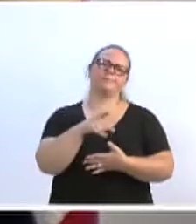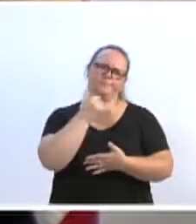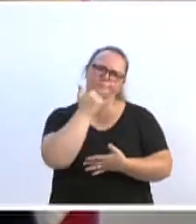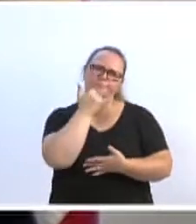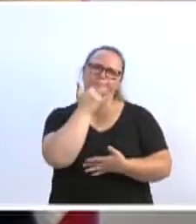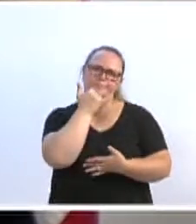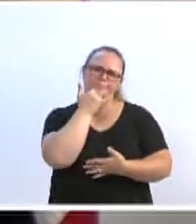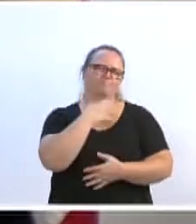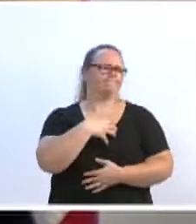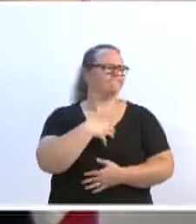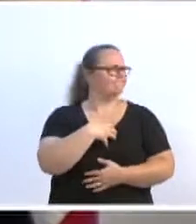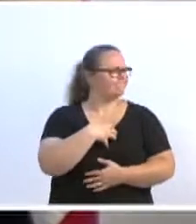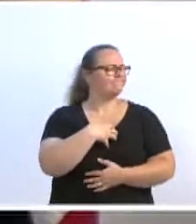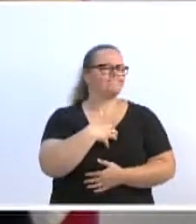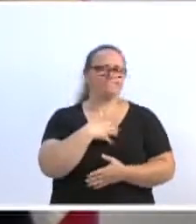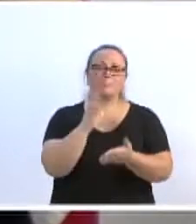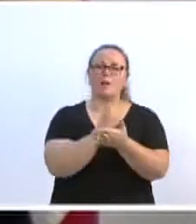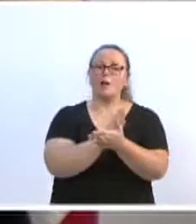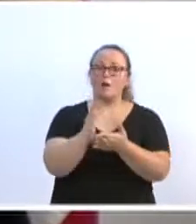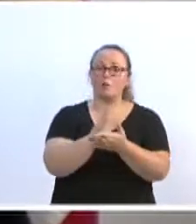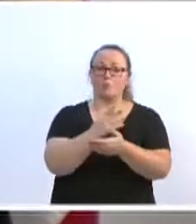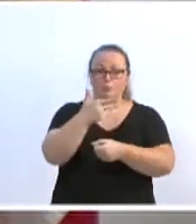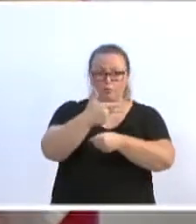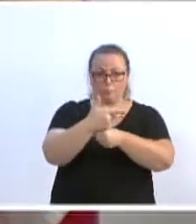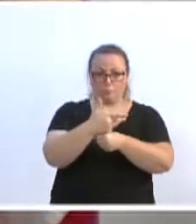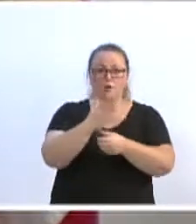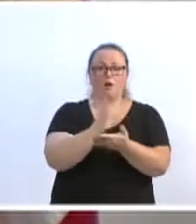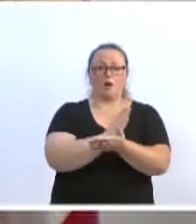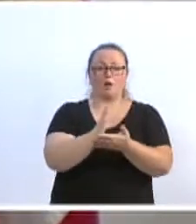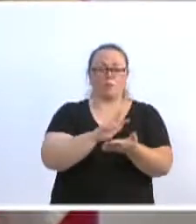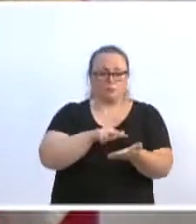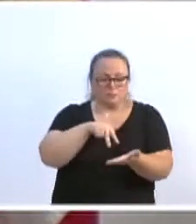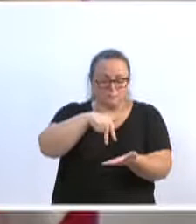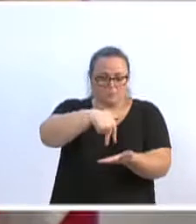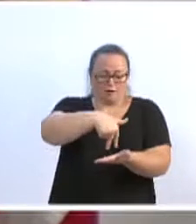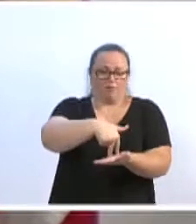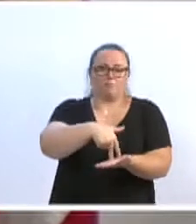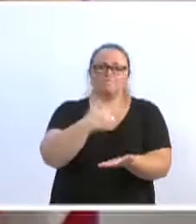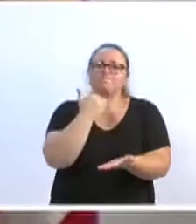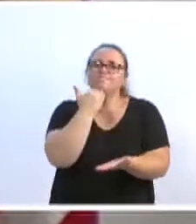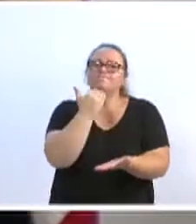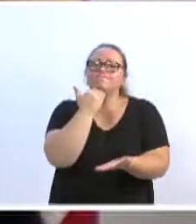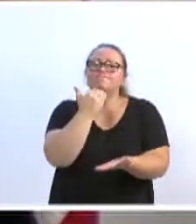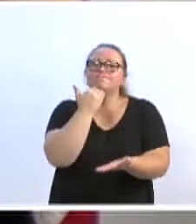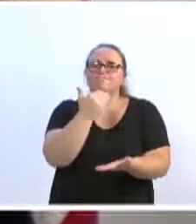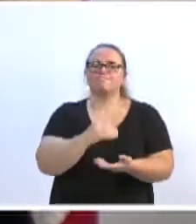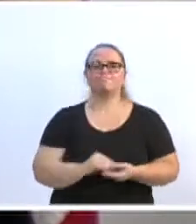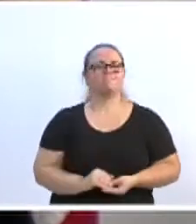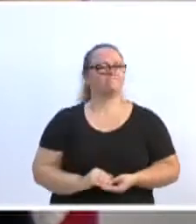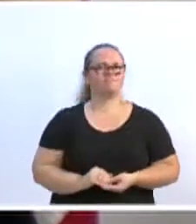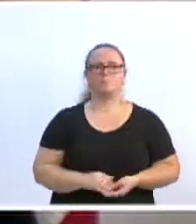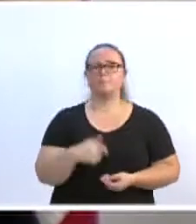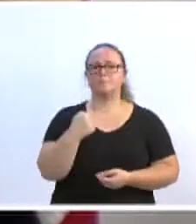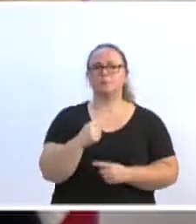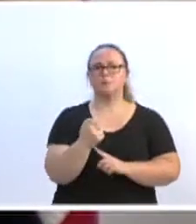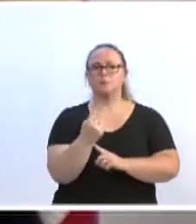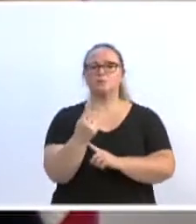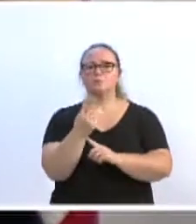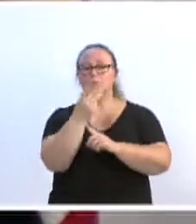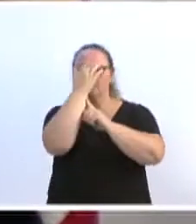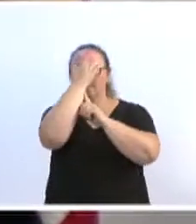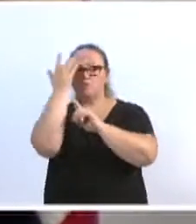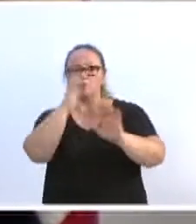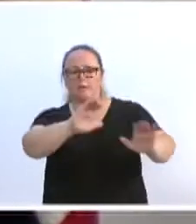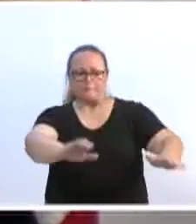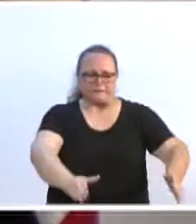é lamentável ter idoso que não consegue se locomover, duas pessoas, ou até três, para conseguir tirar do local.